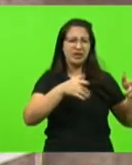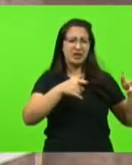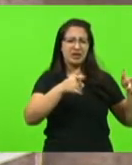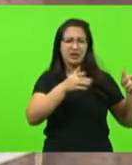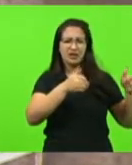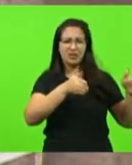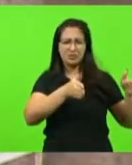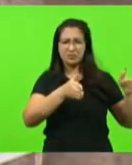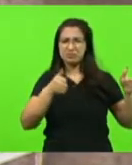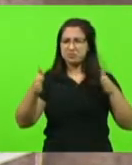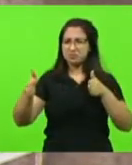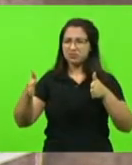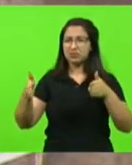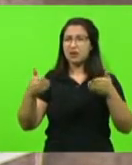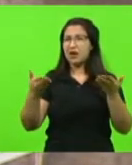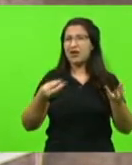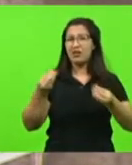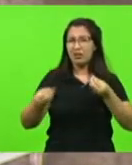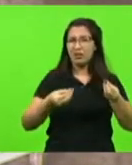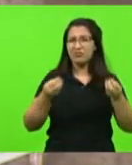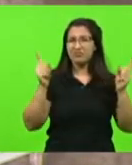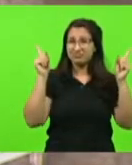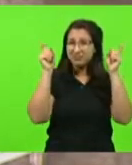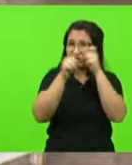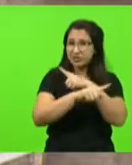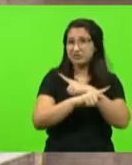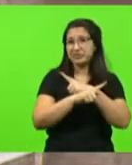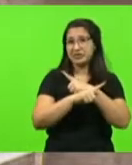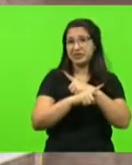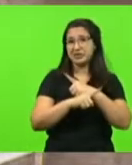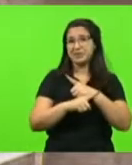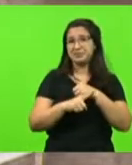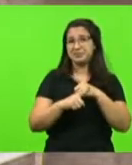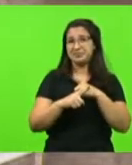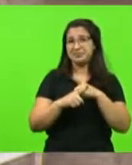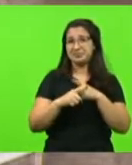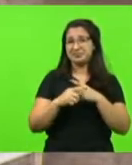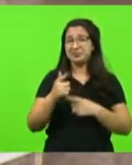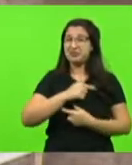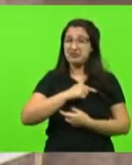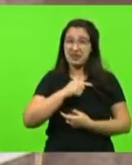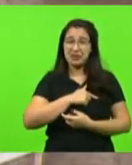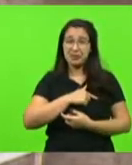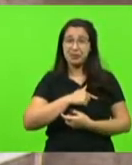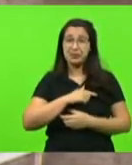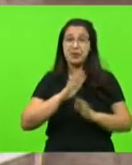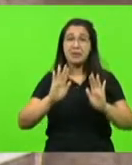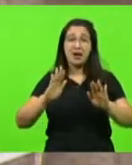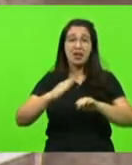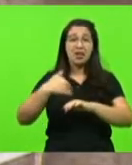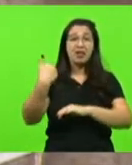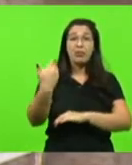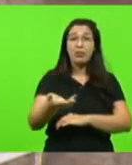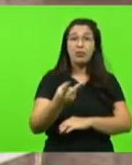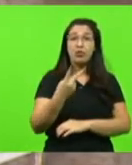em uma situação difícil. Porém, depois de 2019, essa